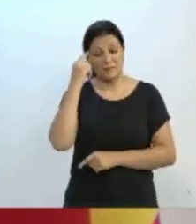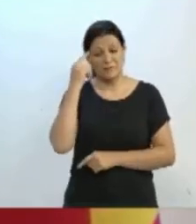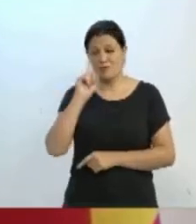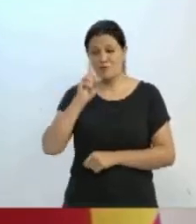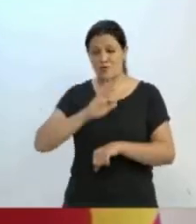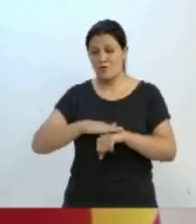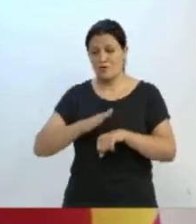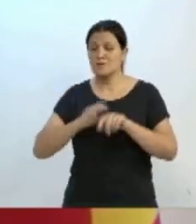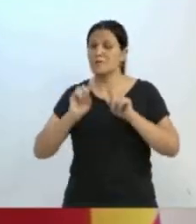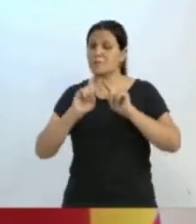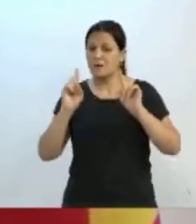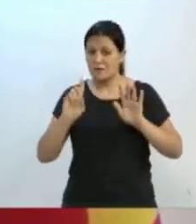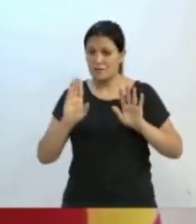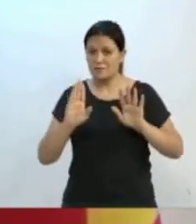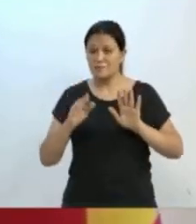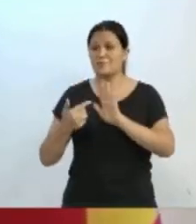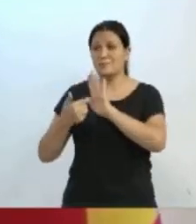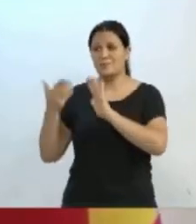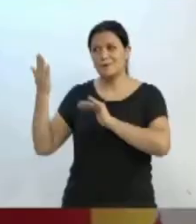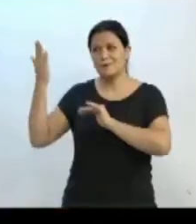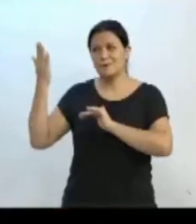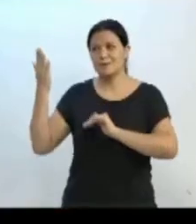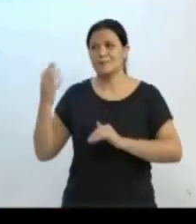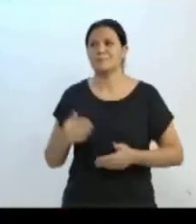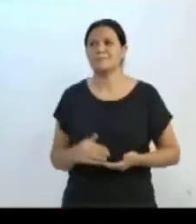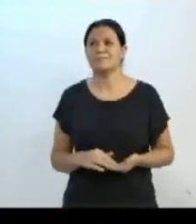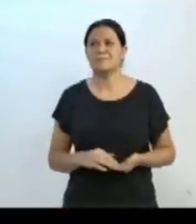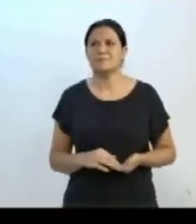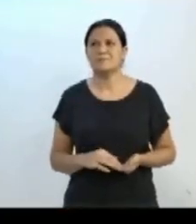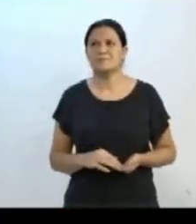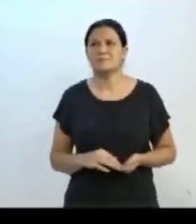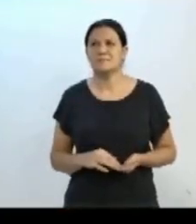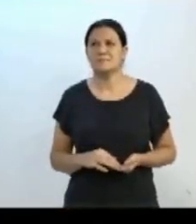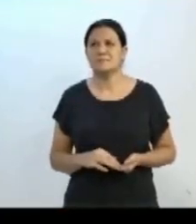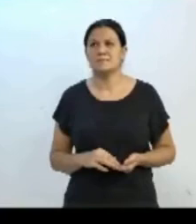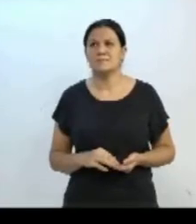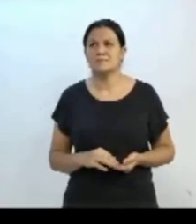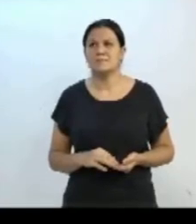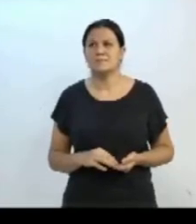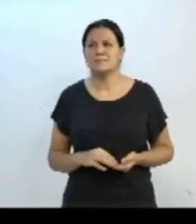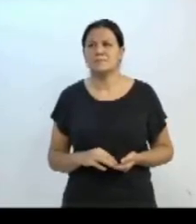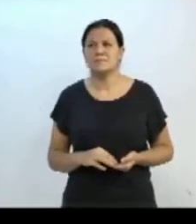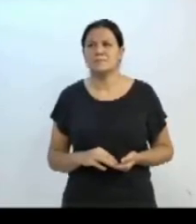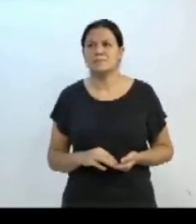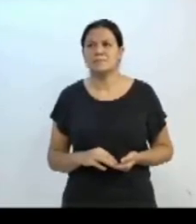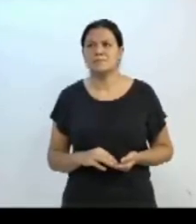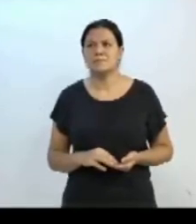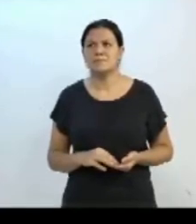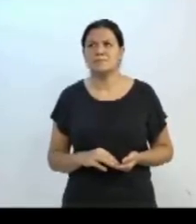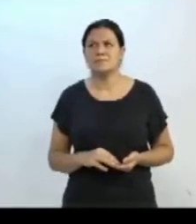Tem uma filmagem aí, Ari, por favor. Ari não, TVL. Olha só.